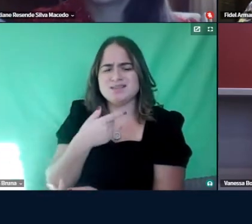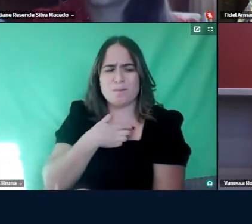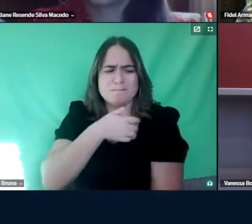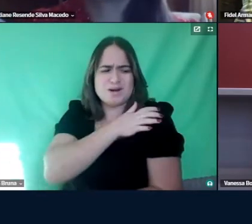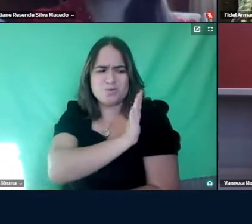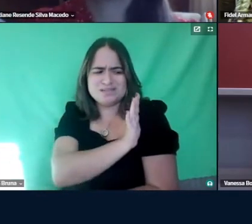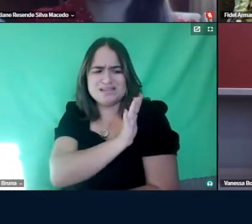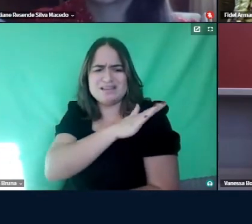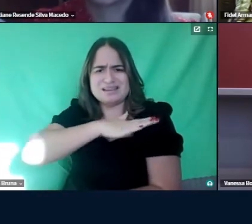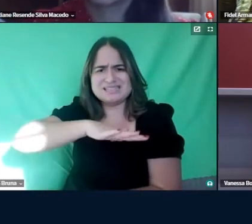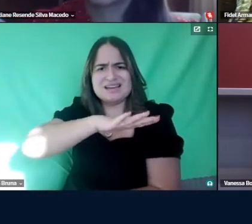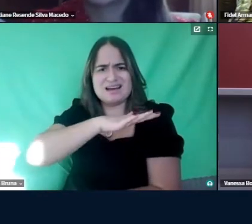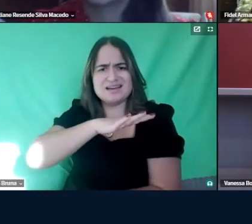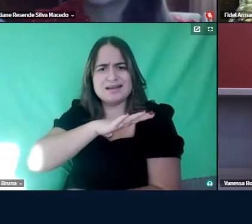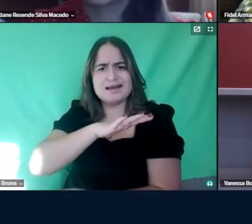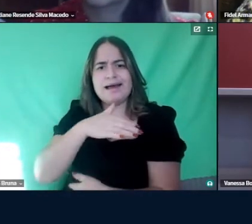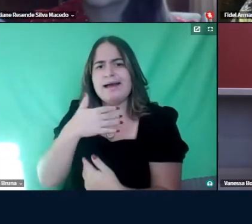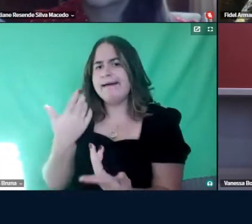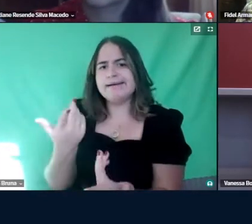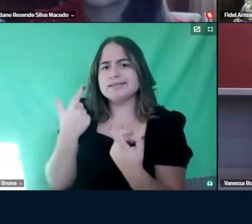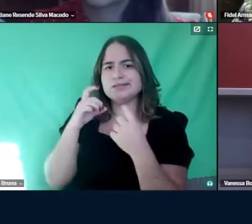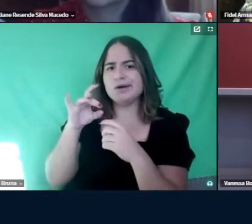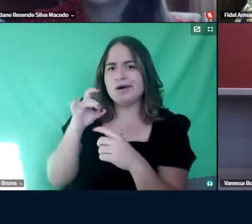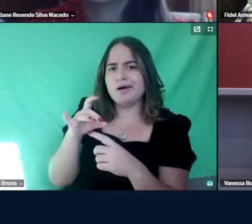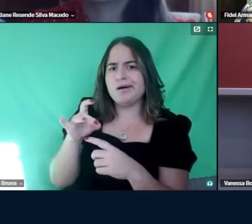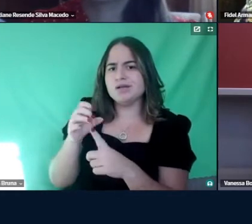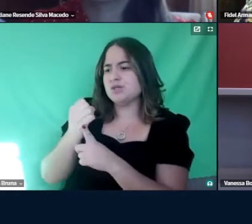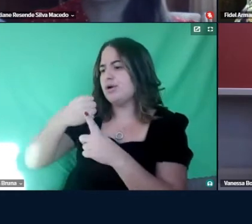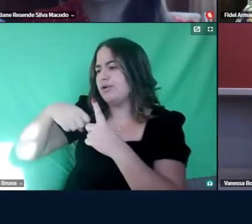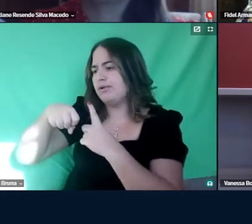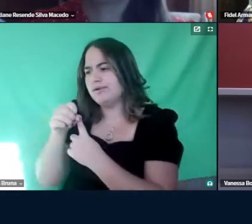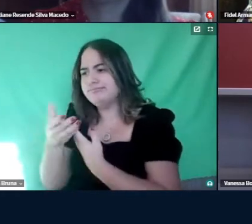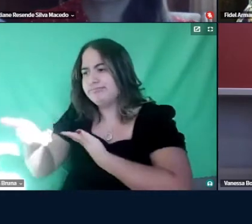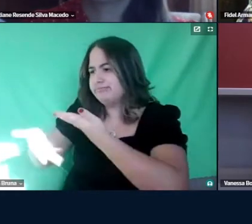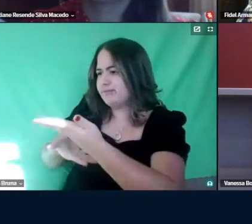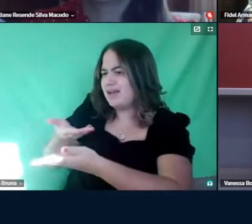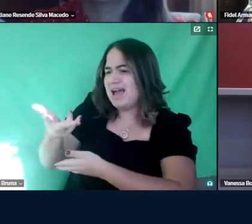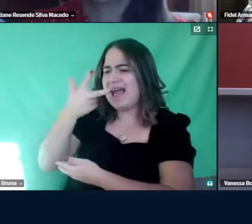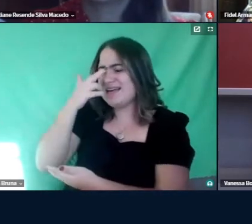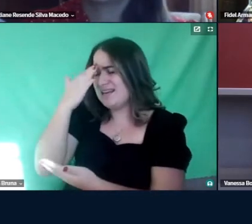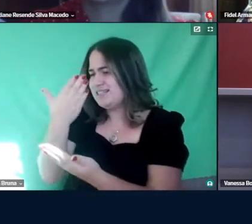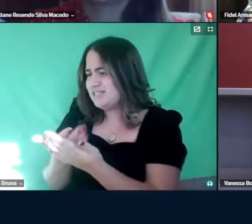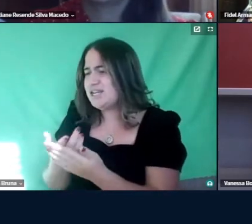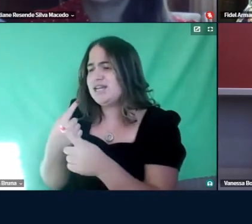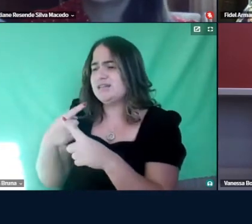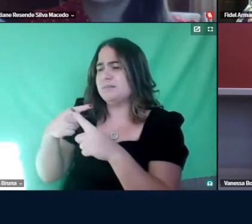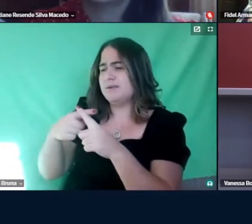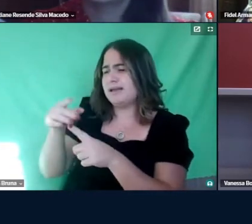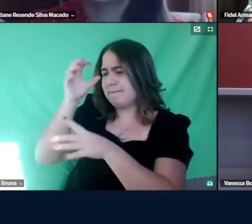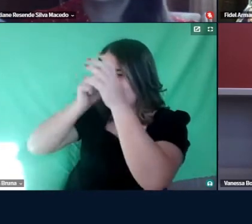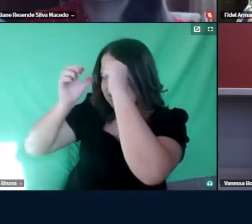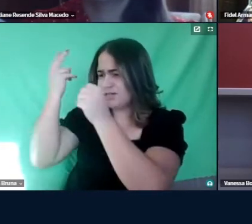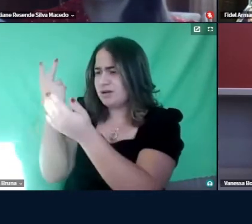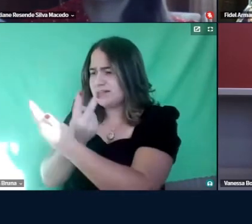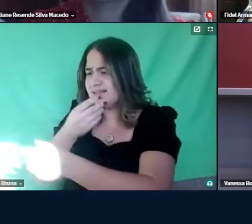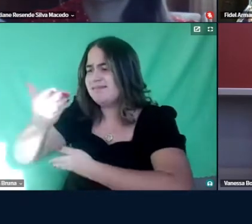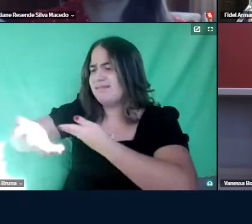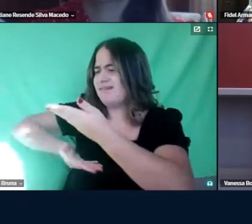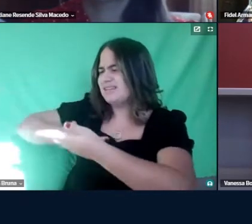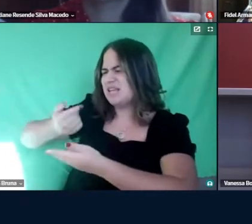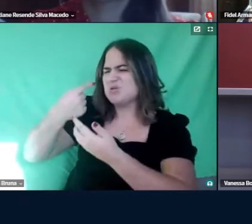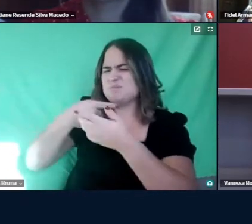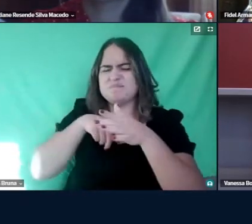com isso, né, não, eu sou sócio-interacionista, então, eu acredito que a aprendizagem acontece nas interações, eu não pesquiso